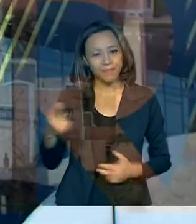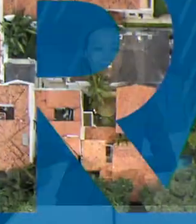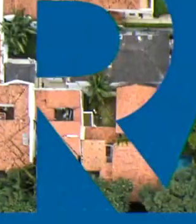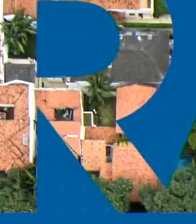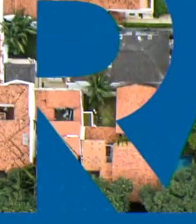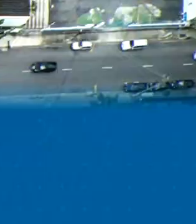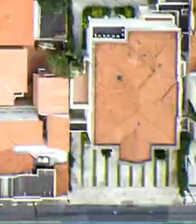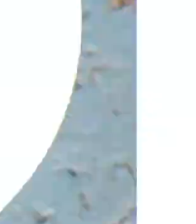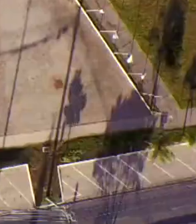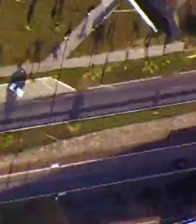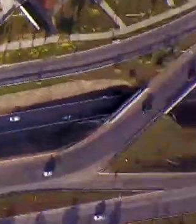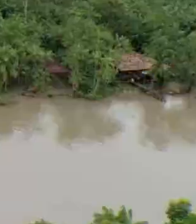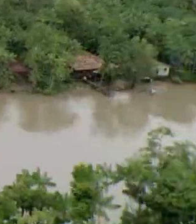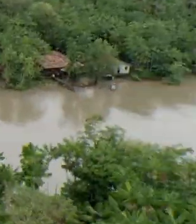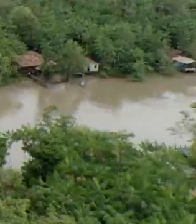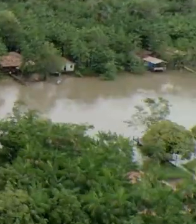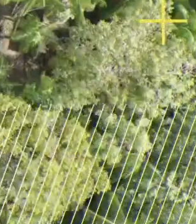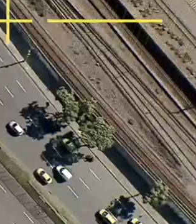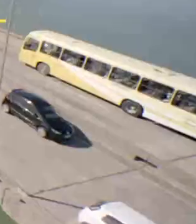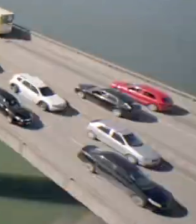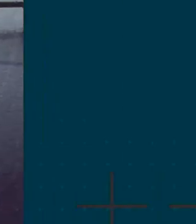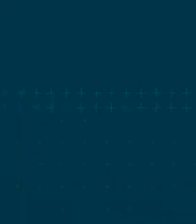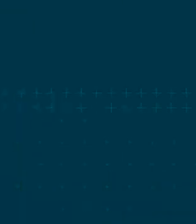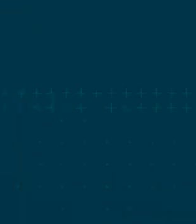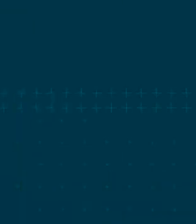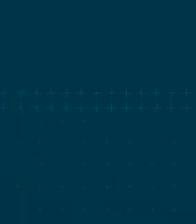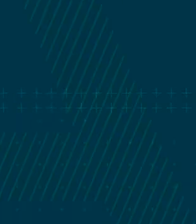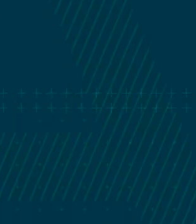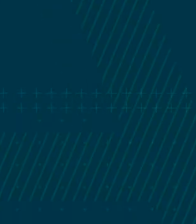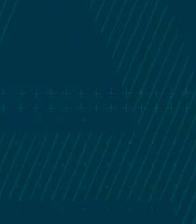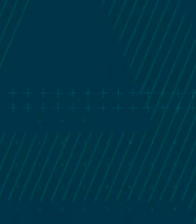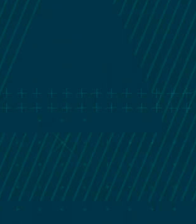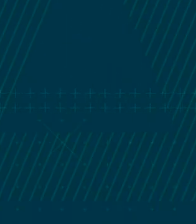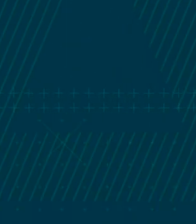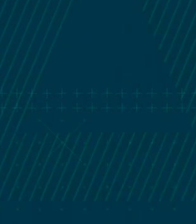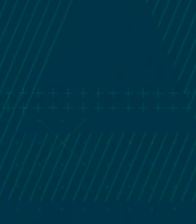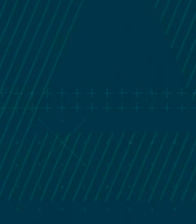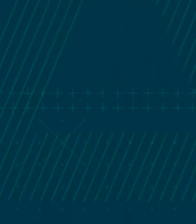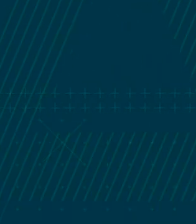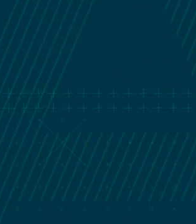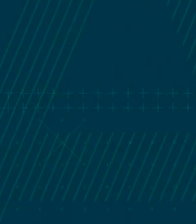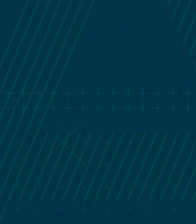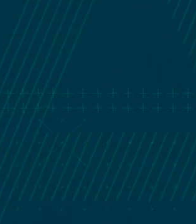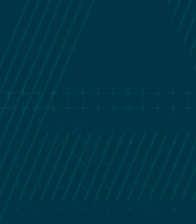A gente fica